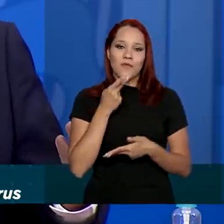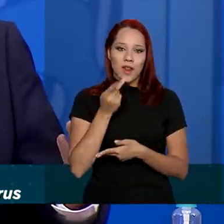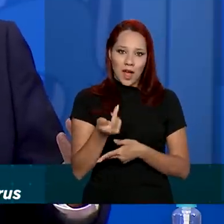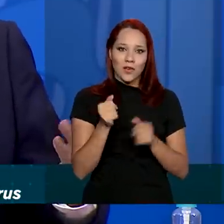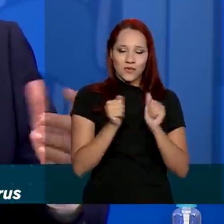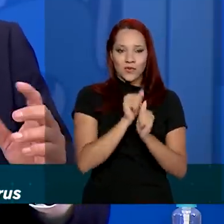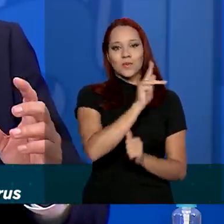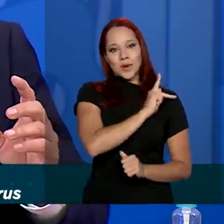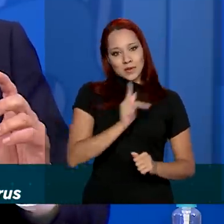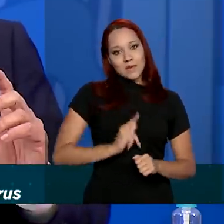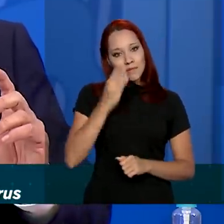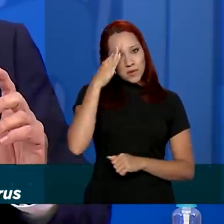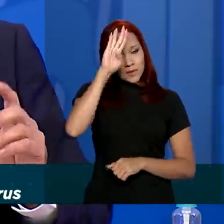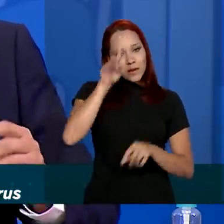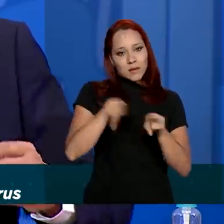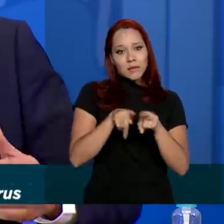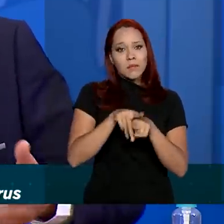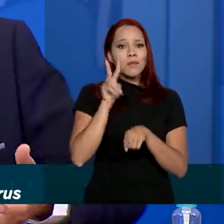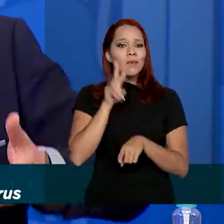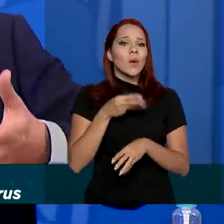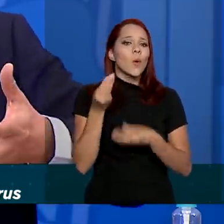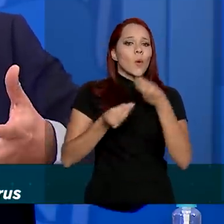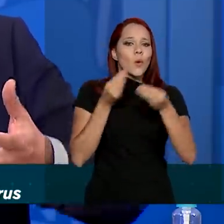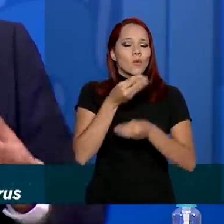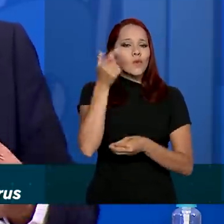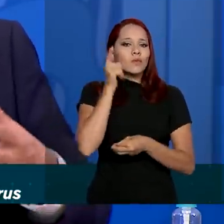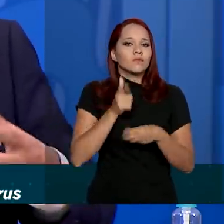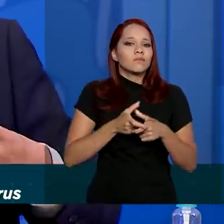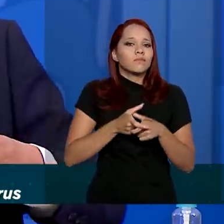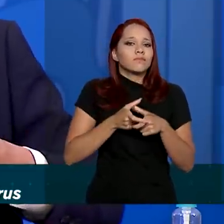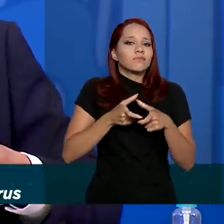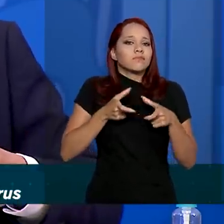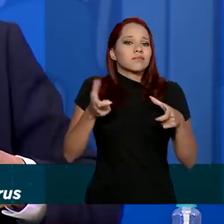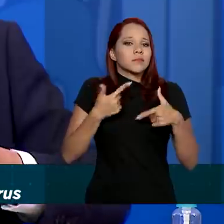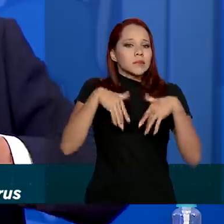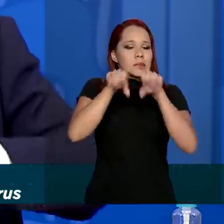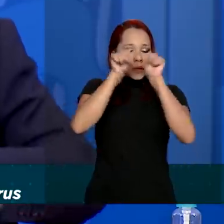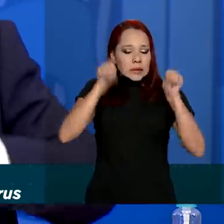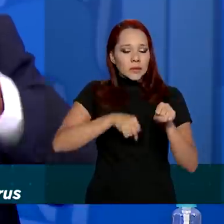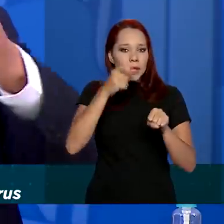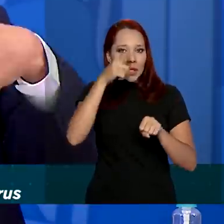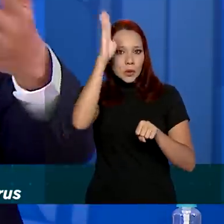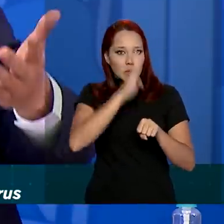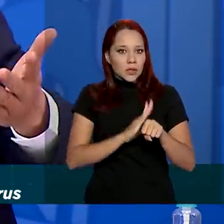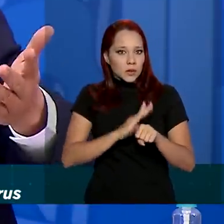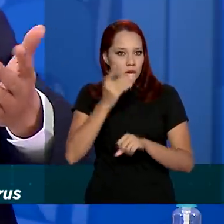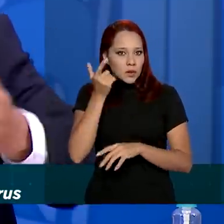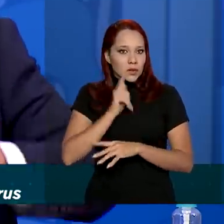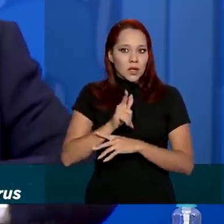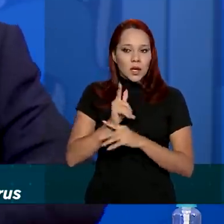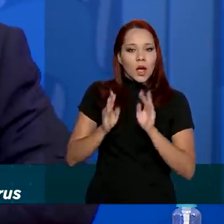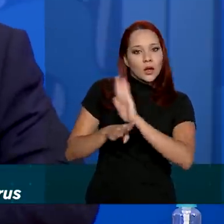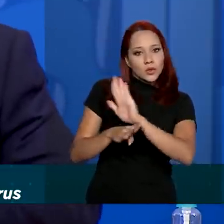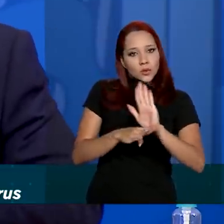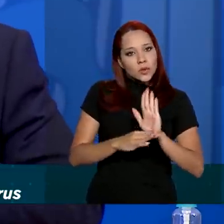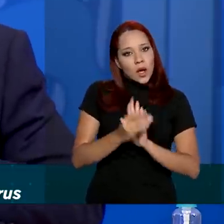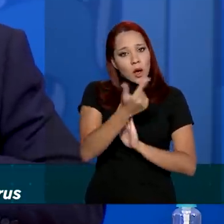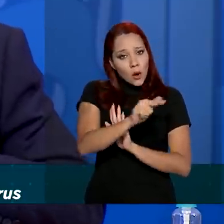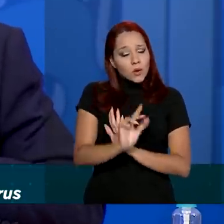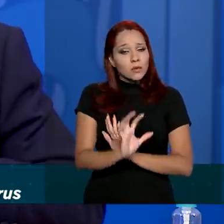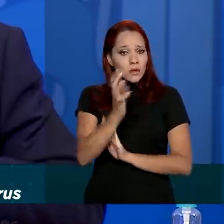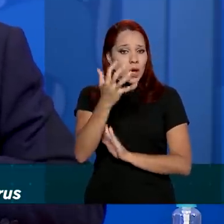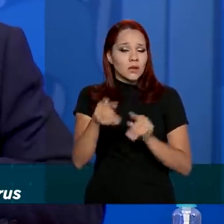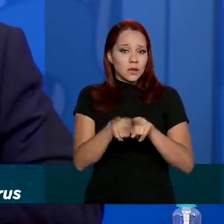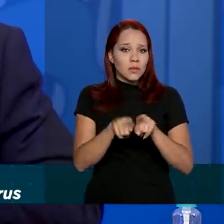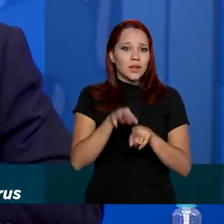o presidente Bolsonaro, inclusive, para ver como que a gente consegue ampliar esse sistema no Brasil para responder a outros casos, a